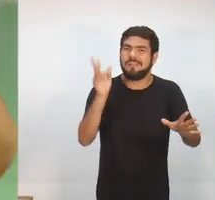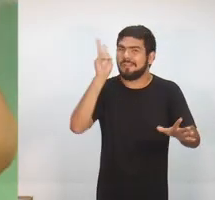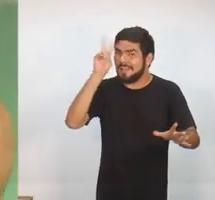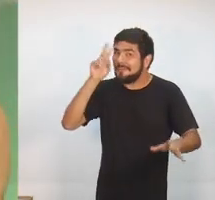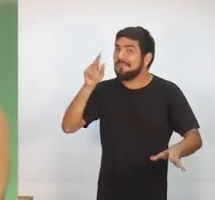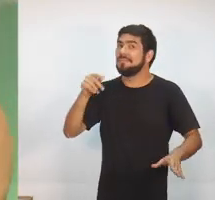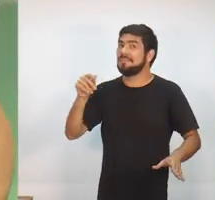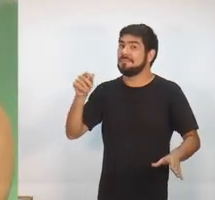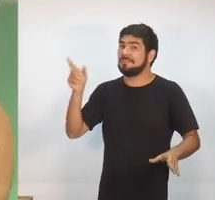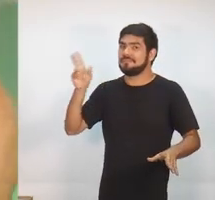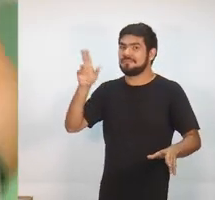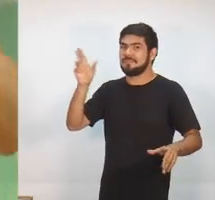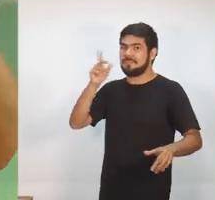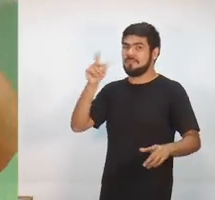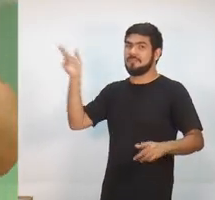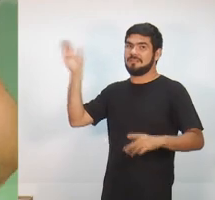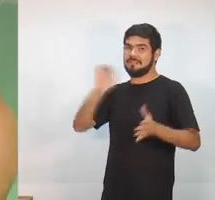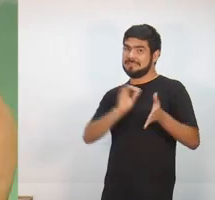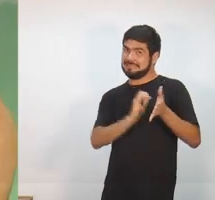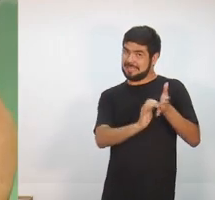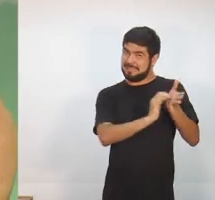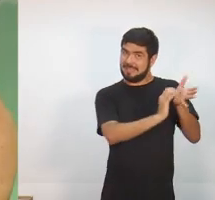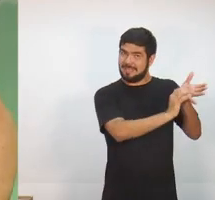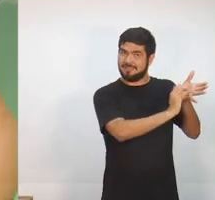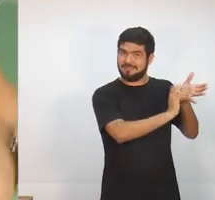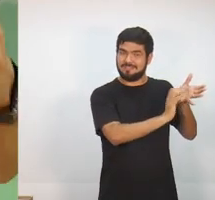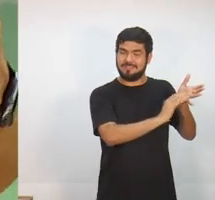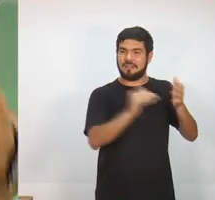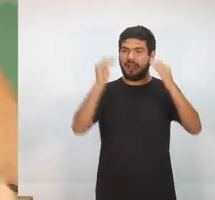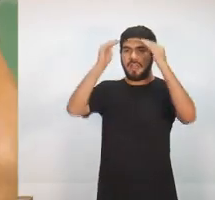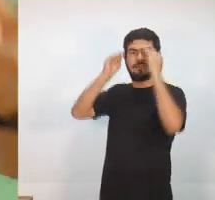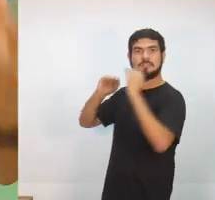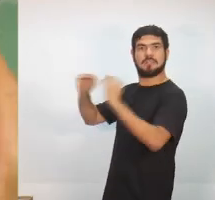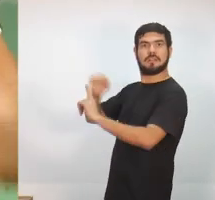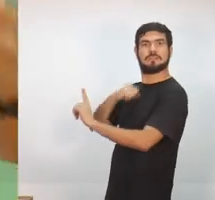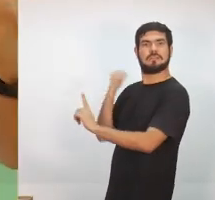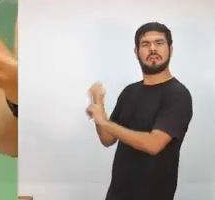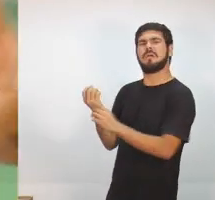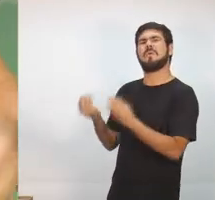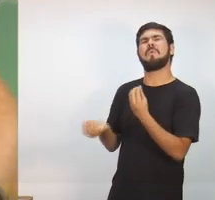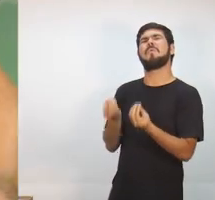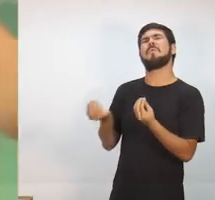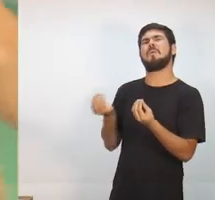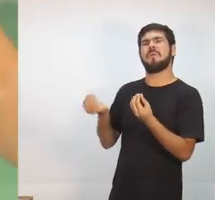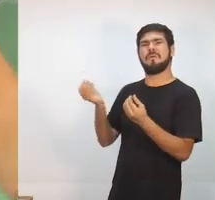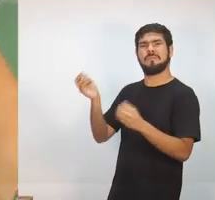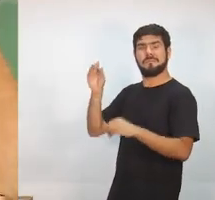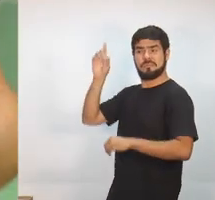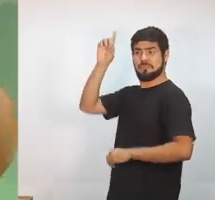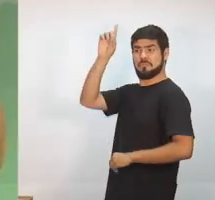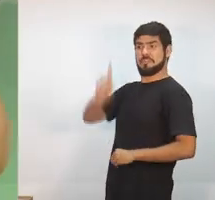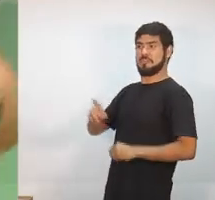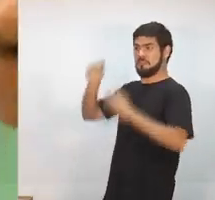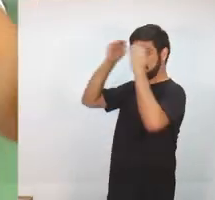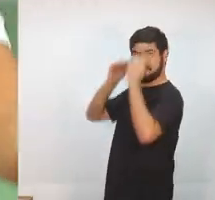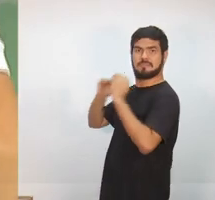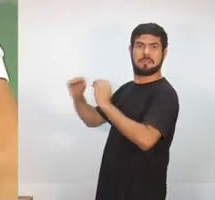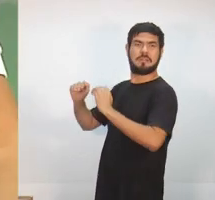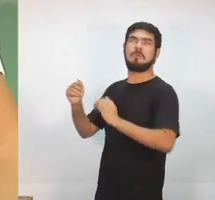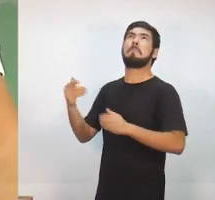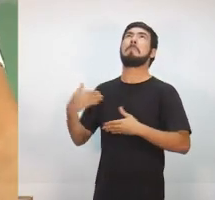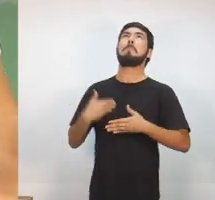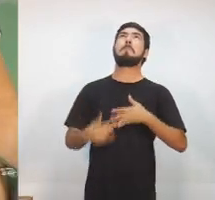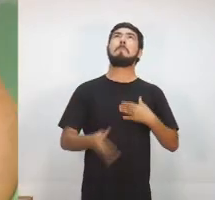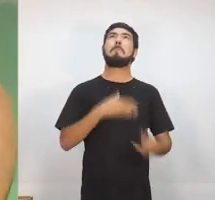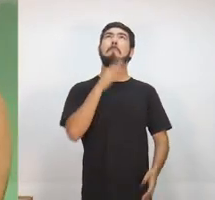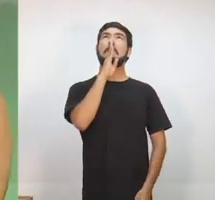gestores públicos respeitarem o cidadão, como é que o gestor público vai te respeitar, o atual? Ele não vem nem debater